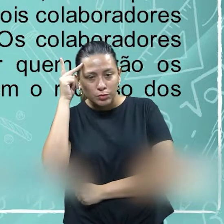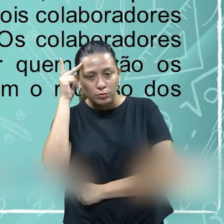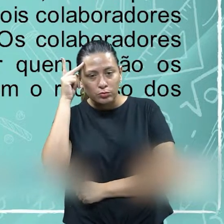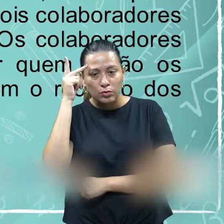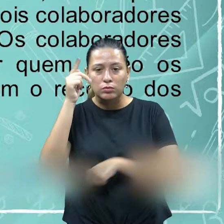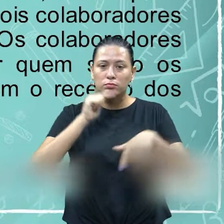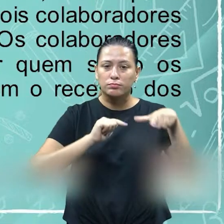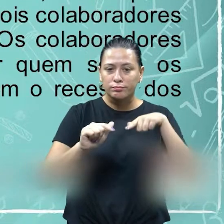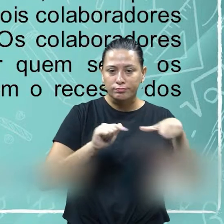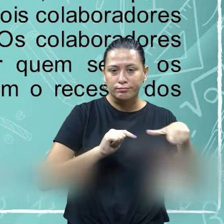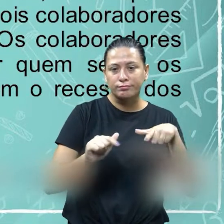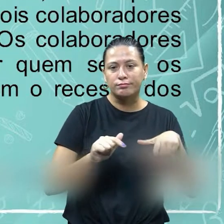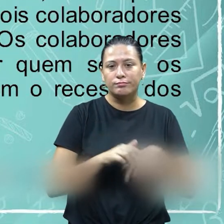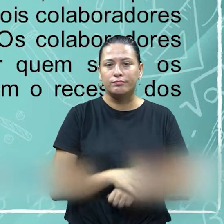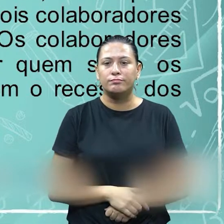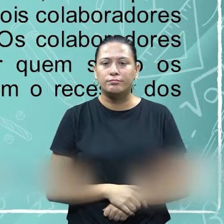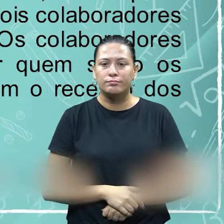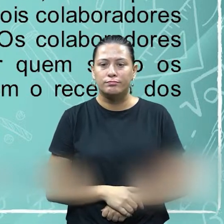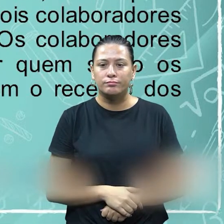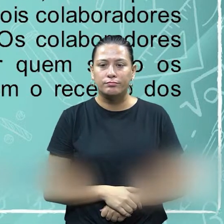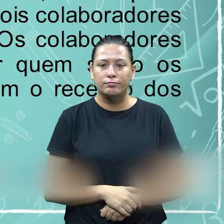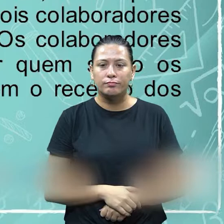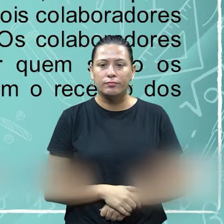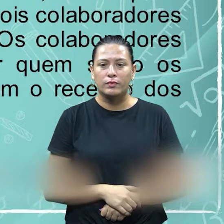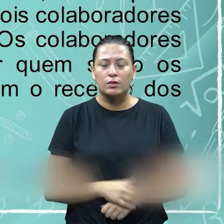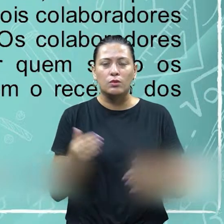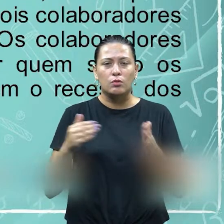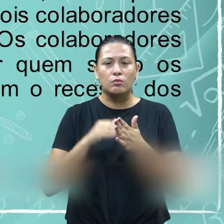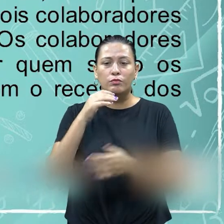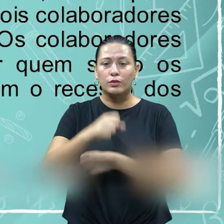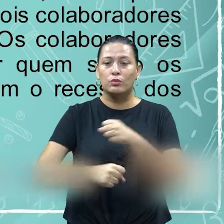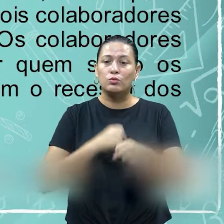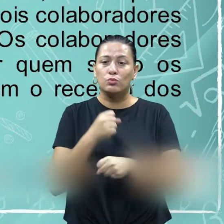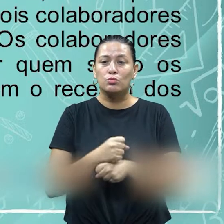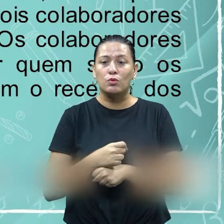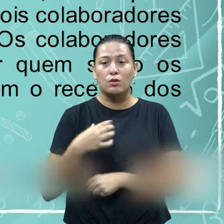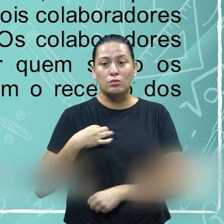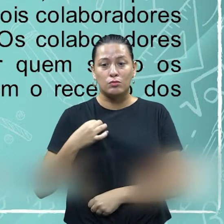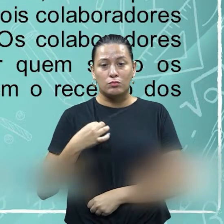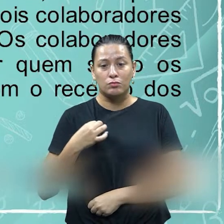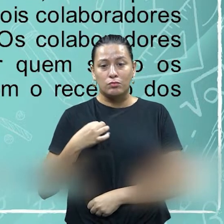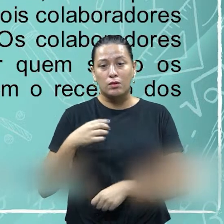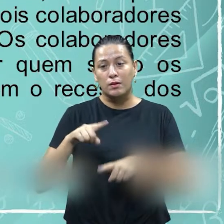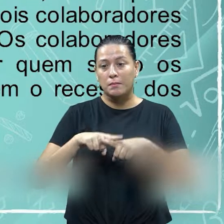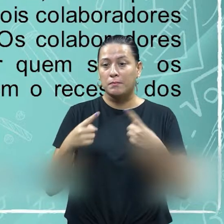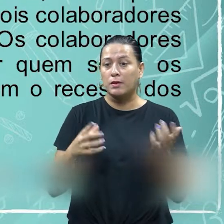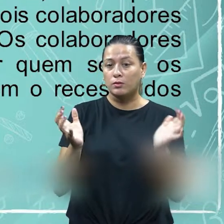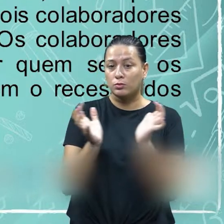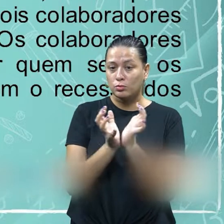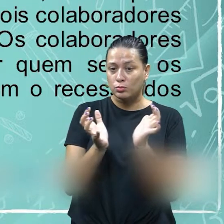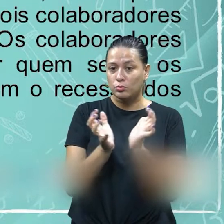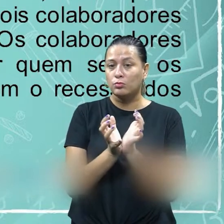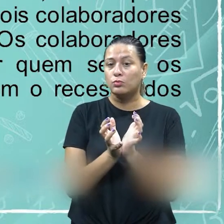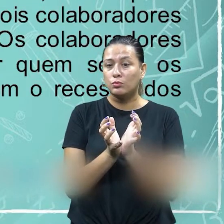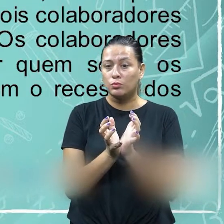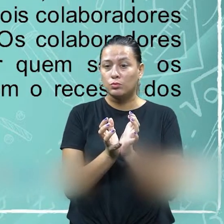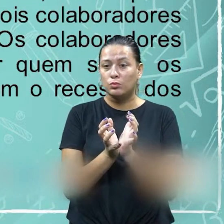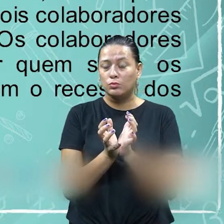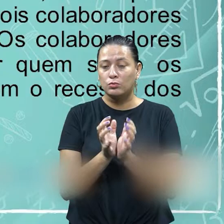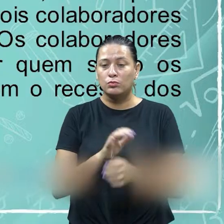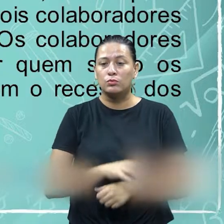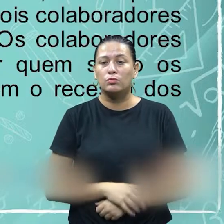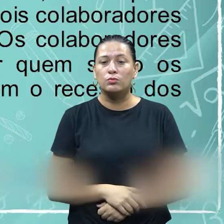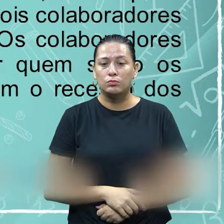colaboradores um breve recesso no final do ano, desde que a equipe possa deixar até dois